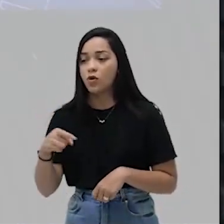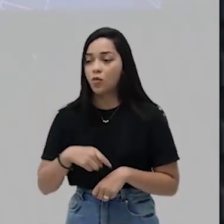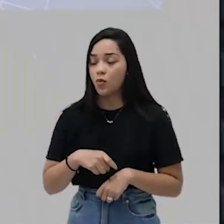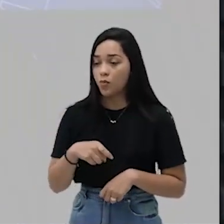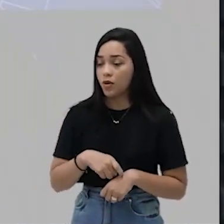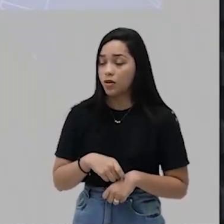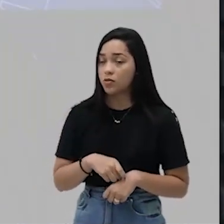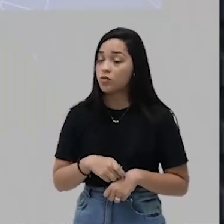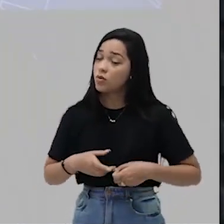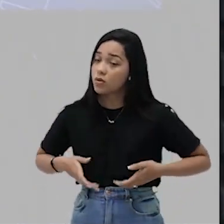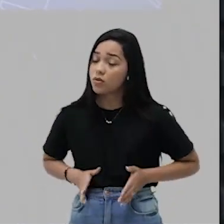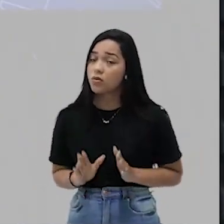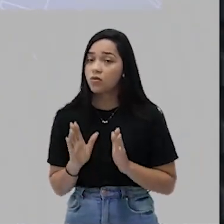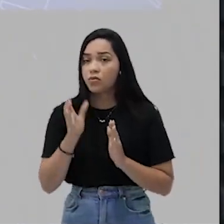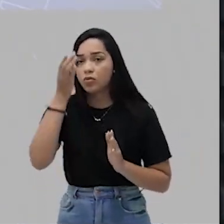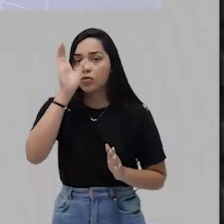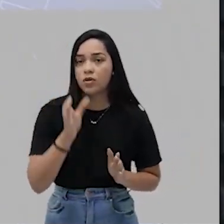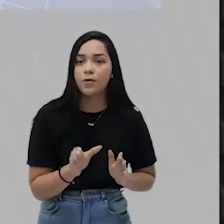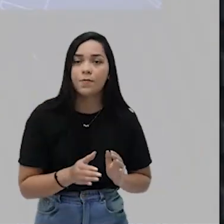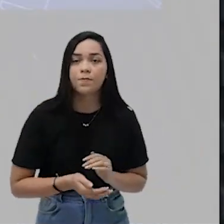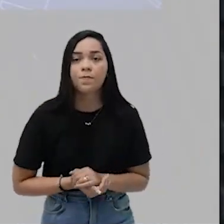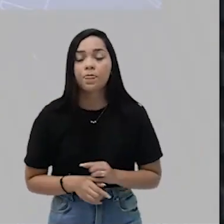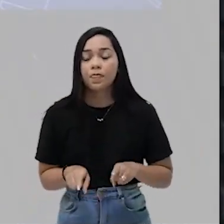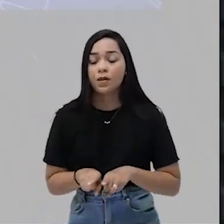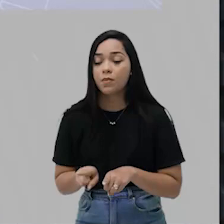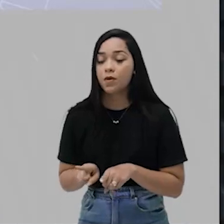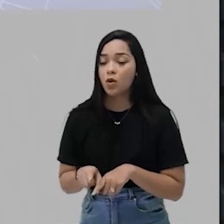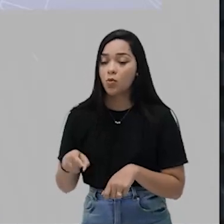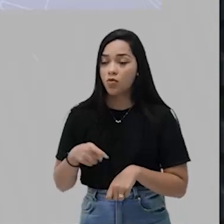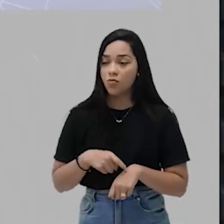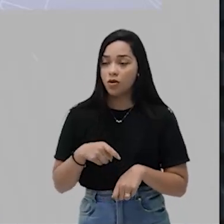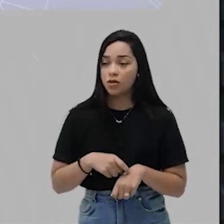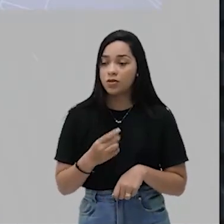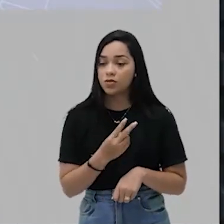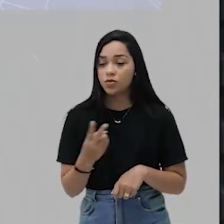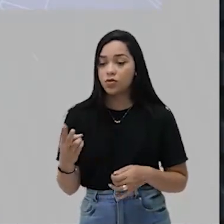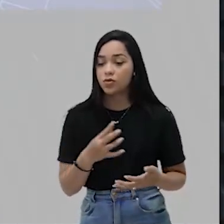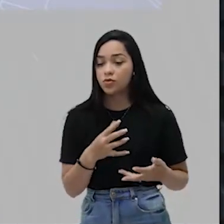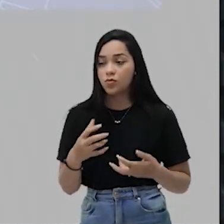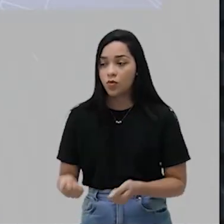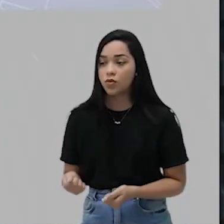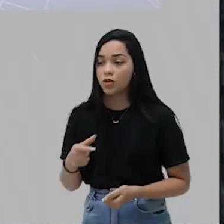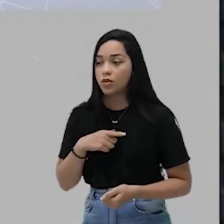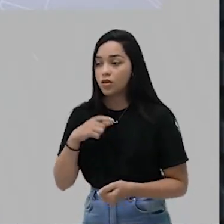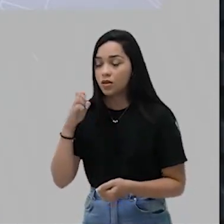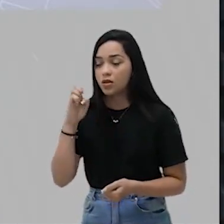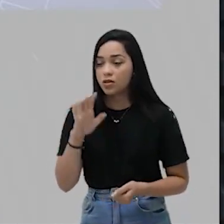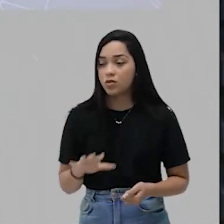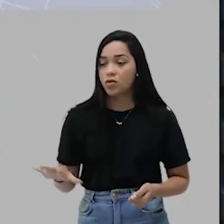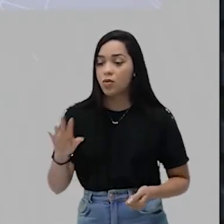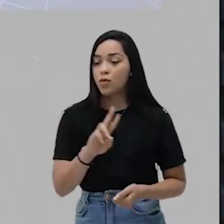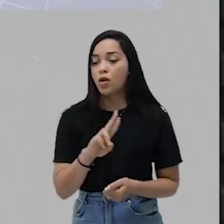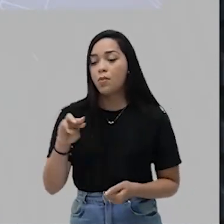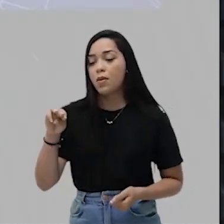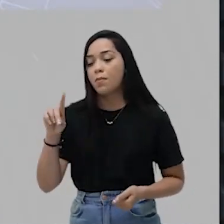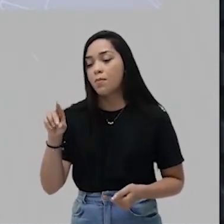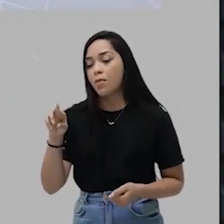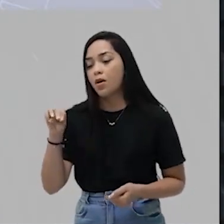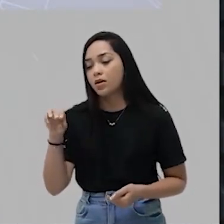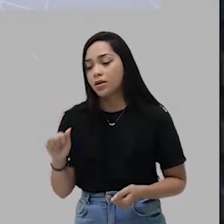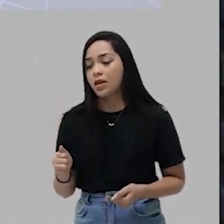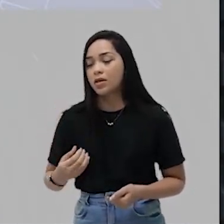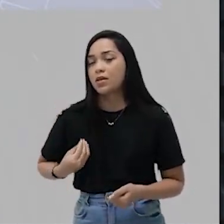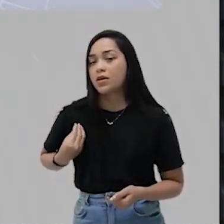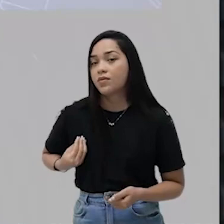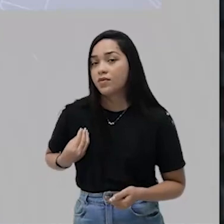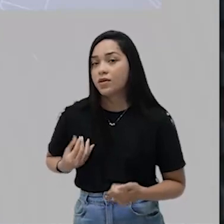renascimento cultural. O momento do encontro desses dois mundos, essa Europa chamada moderna, ela vive, na